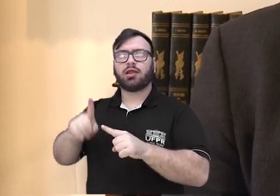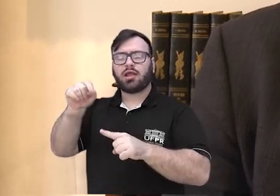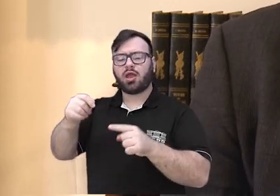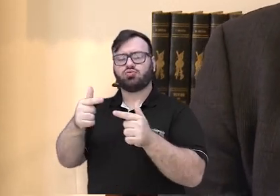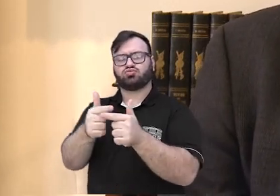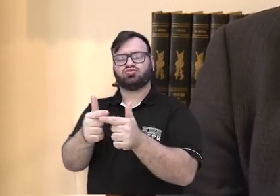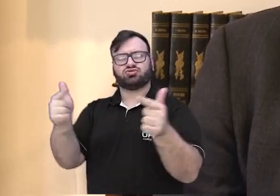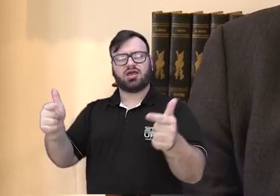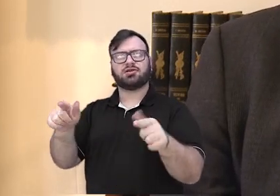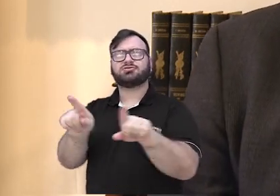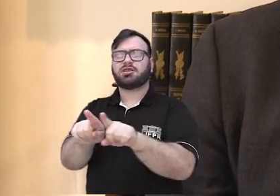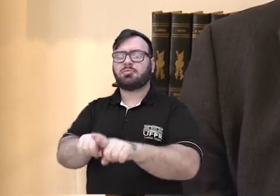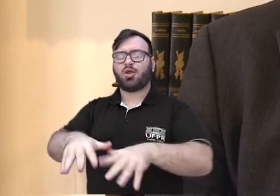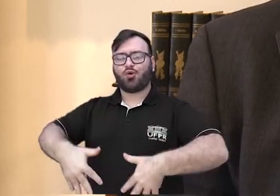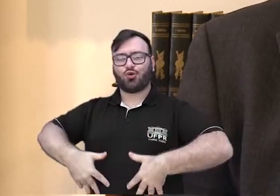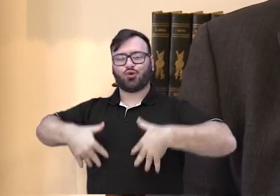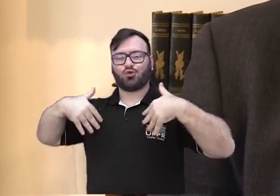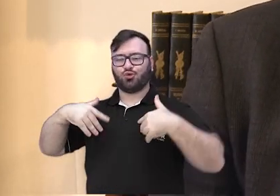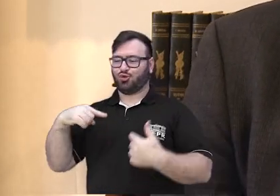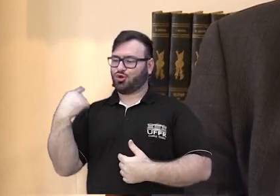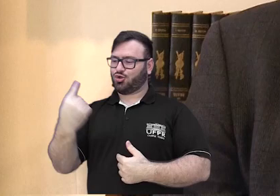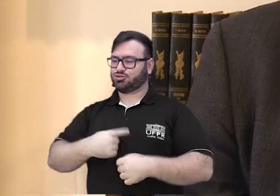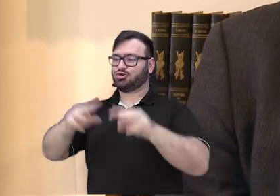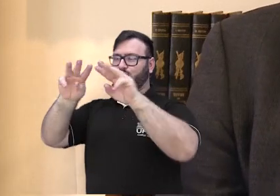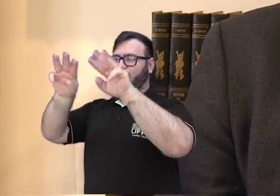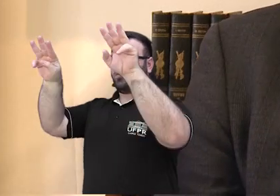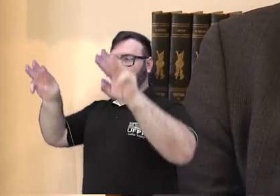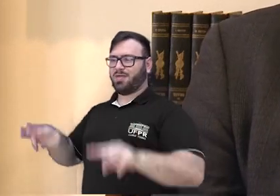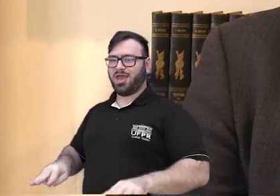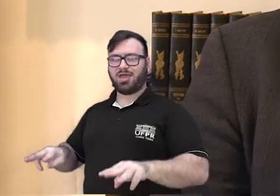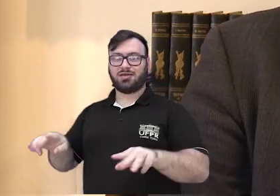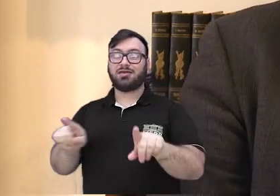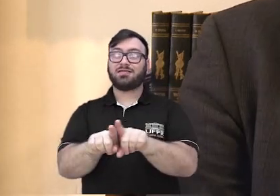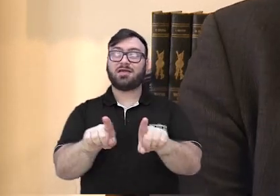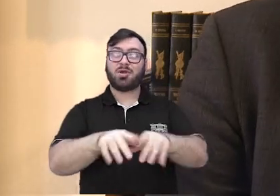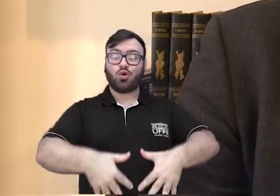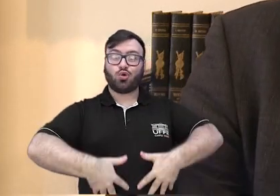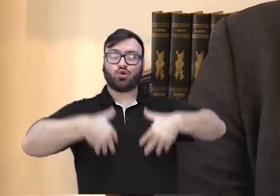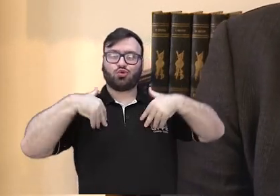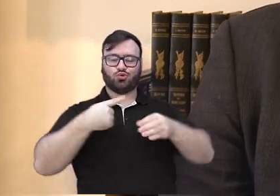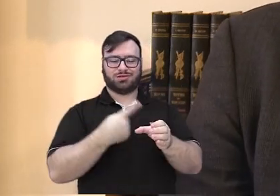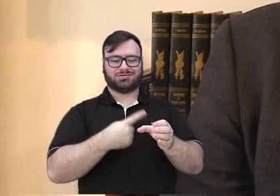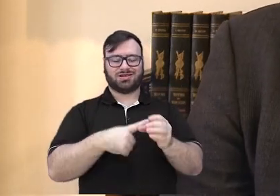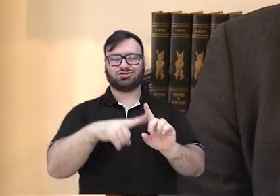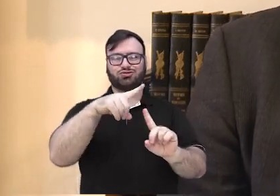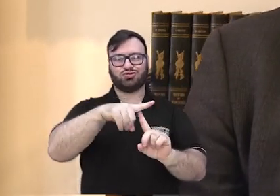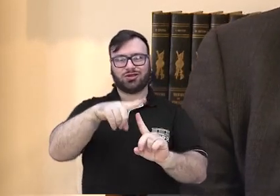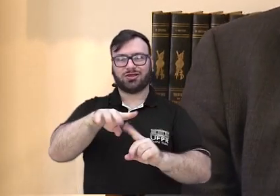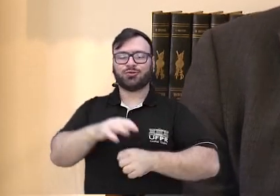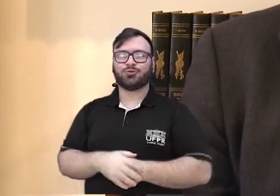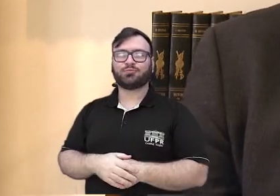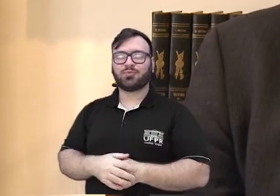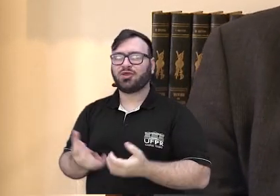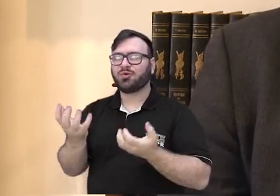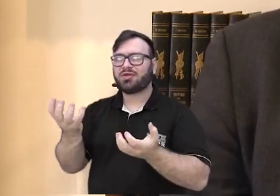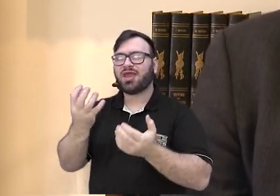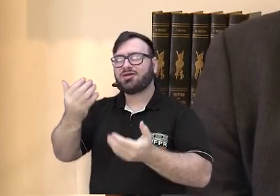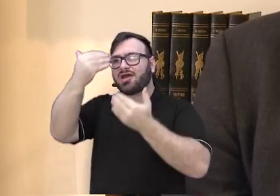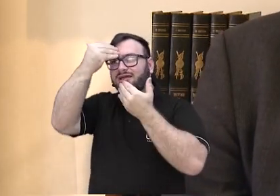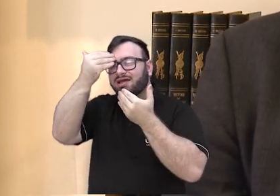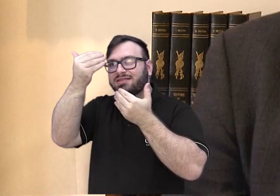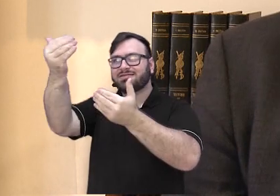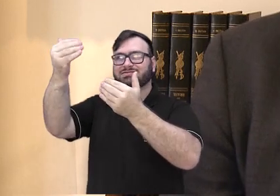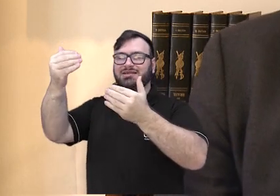sucesso, ele orgulha a nossa Universidade Federal do Paraná, orgulha a cidade de Toledo. Eu quero fazer um agradecimento nesse